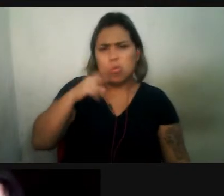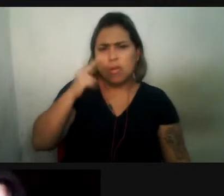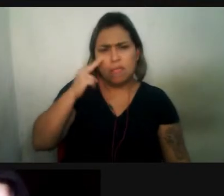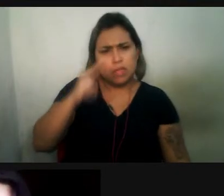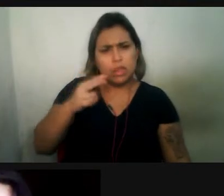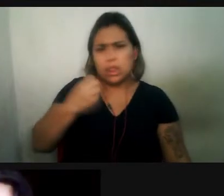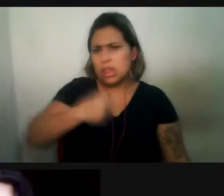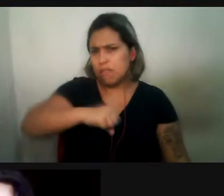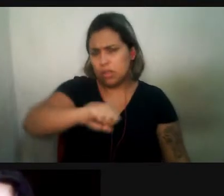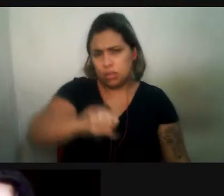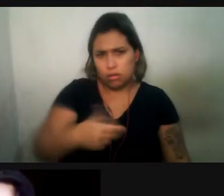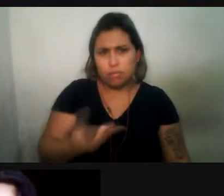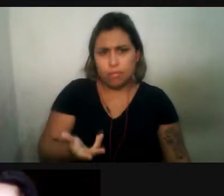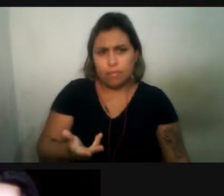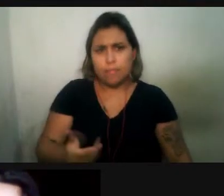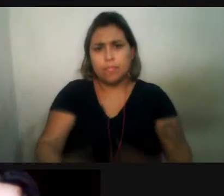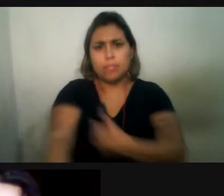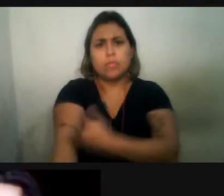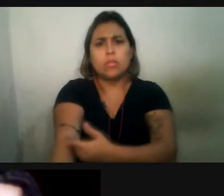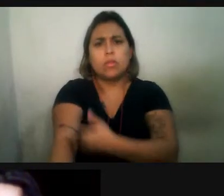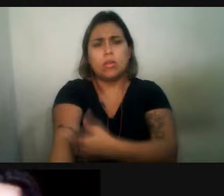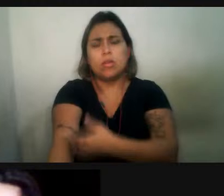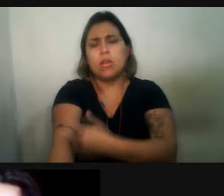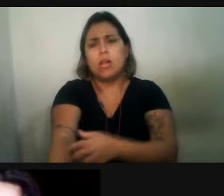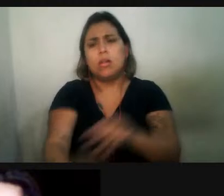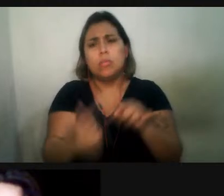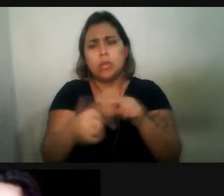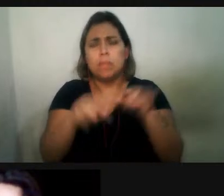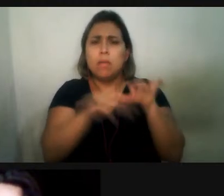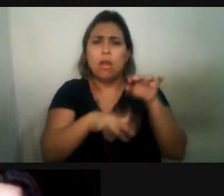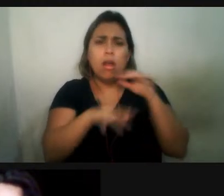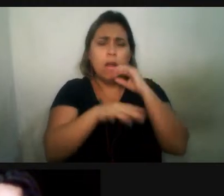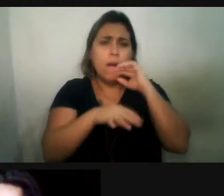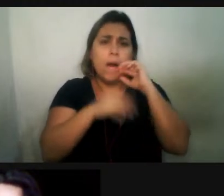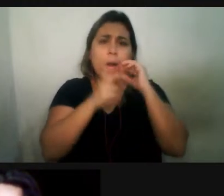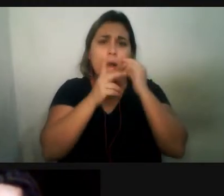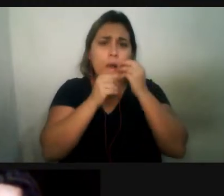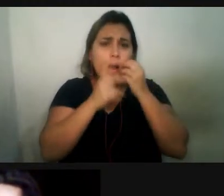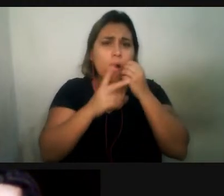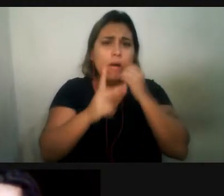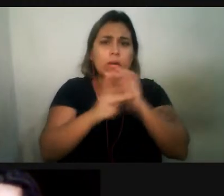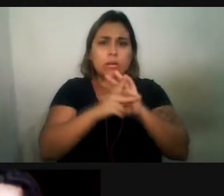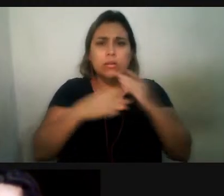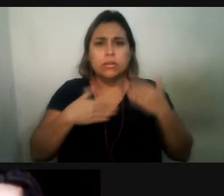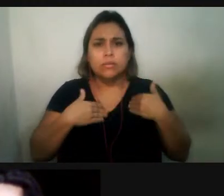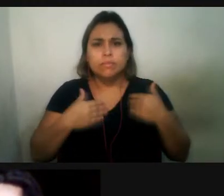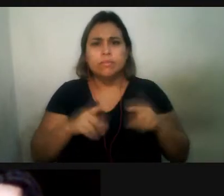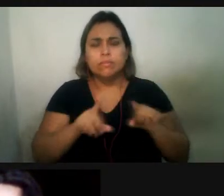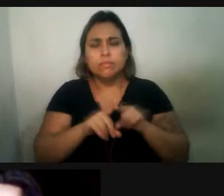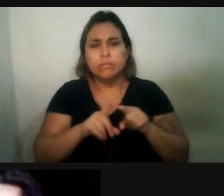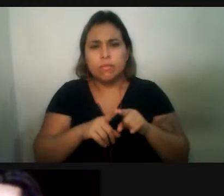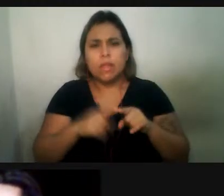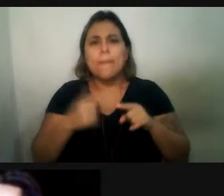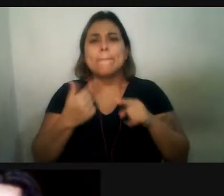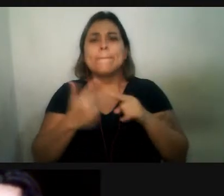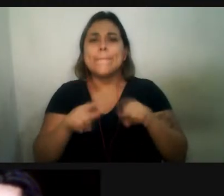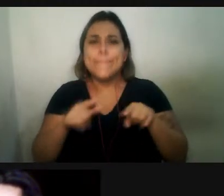você defender um pedacinho de água que é seu, mas é, a gente sabe que tem interações